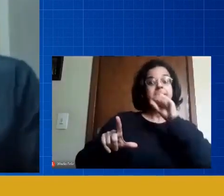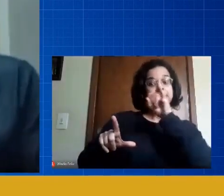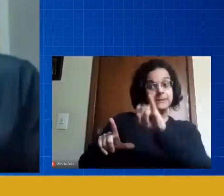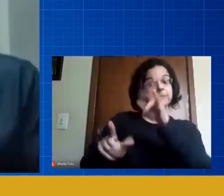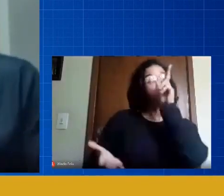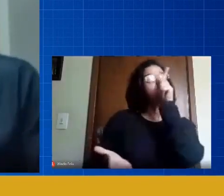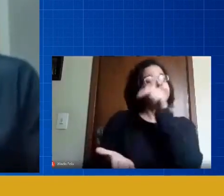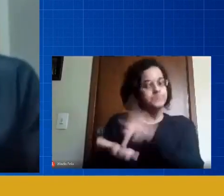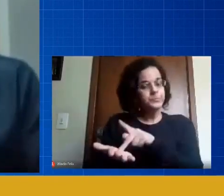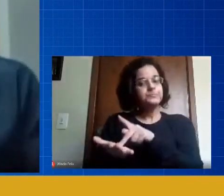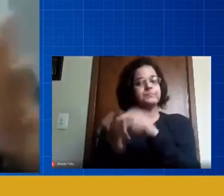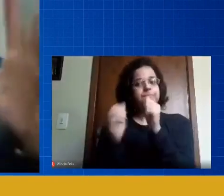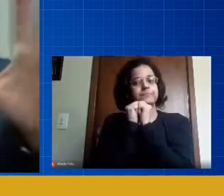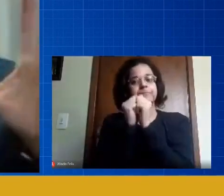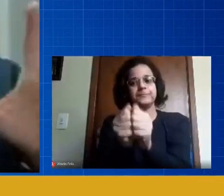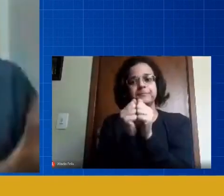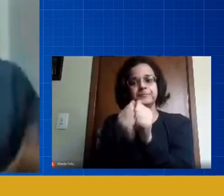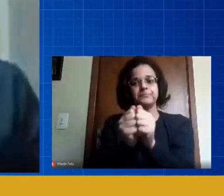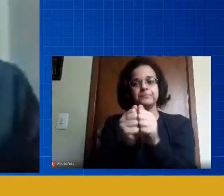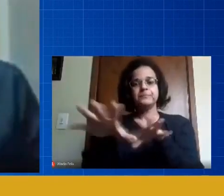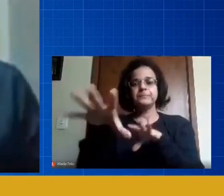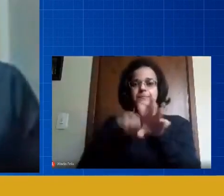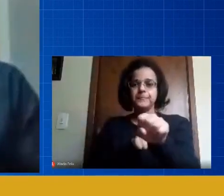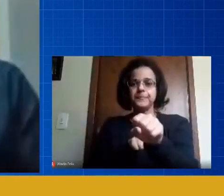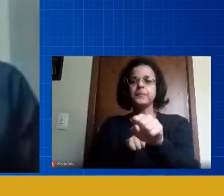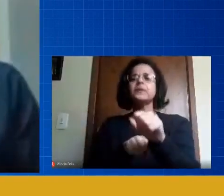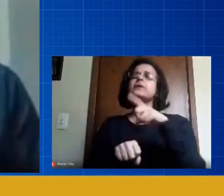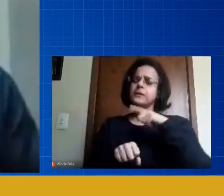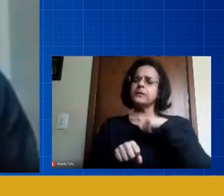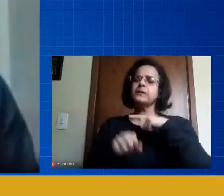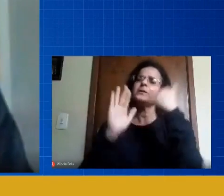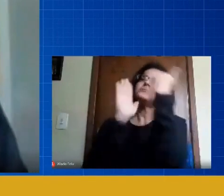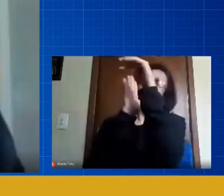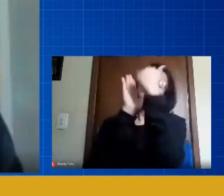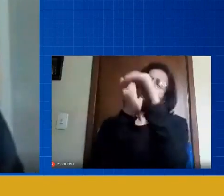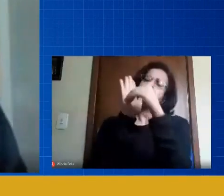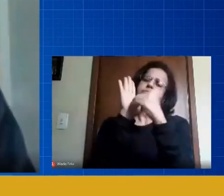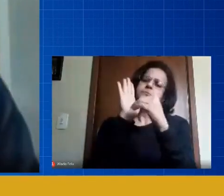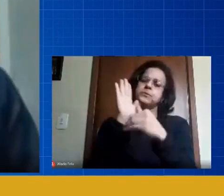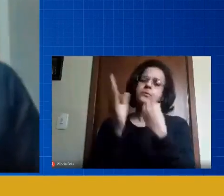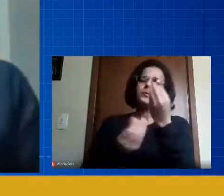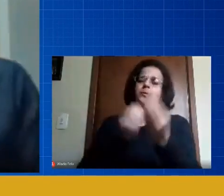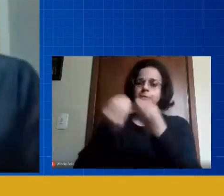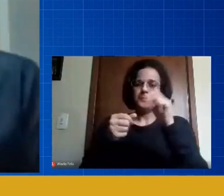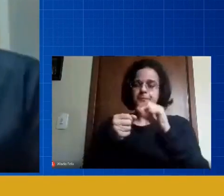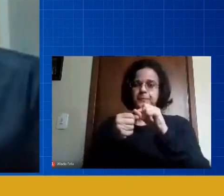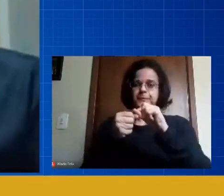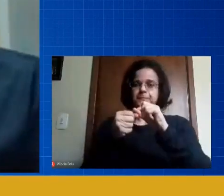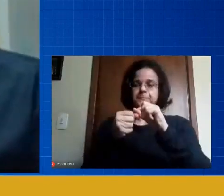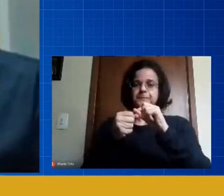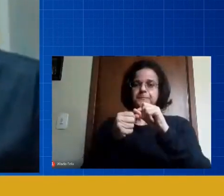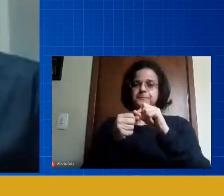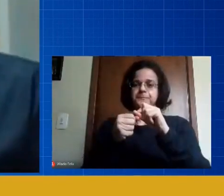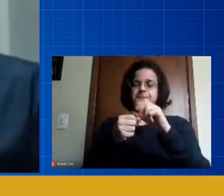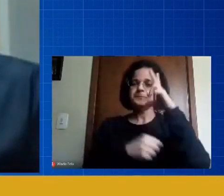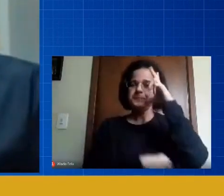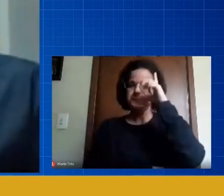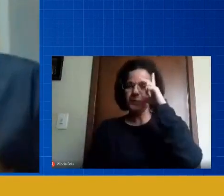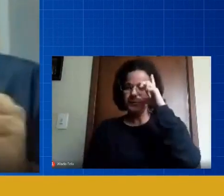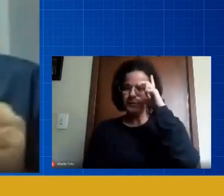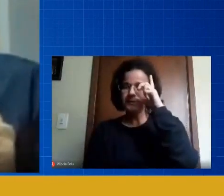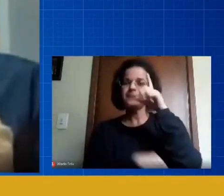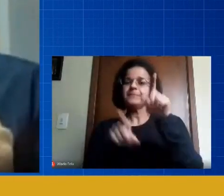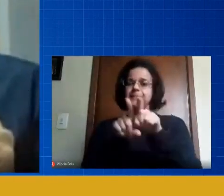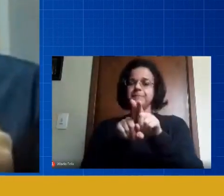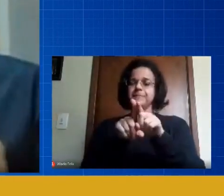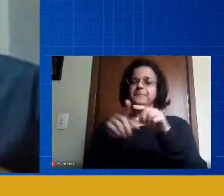participou da formação, e tem todas as instruções no nosso Facebook, no Instagram, tá tudo lá, muito fácil, muito, né,